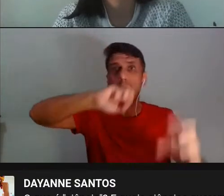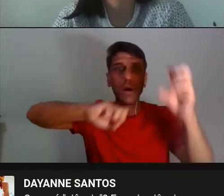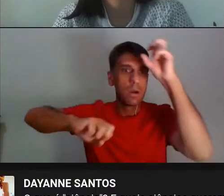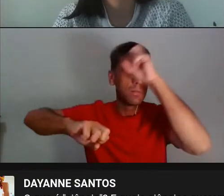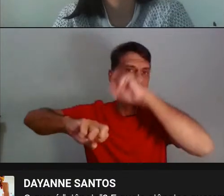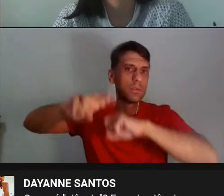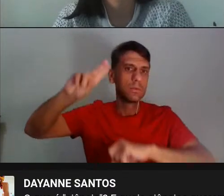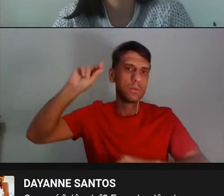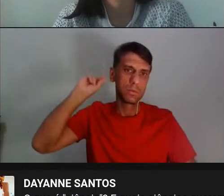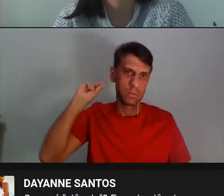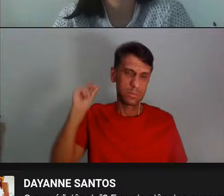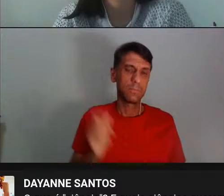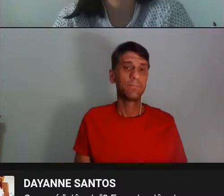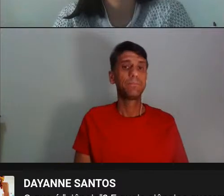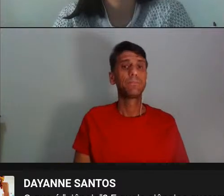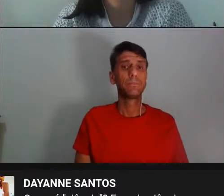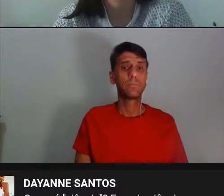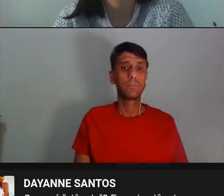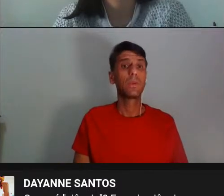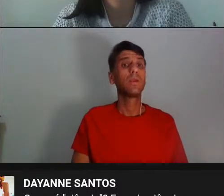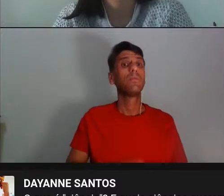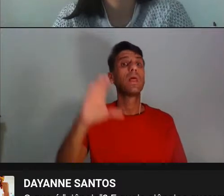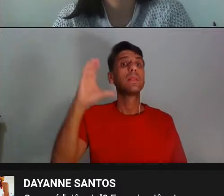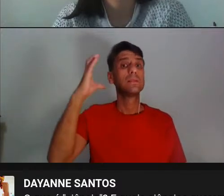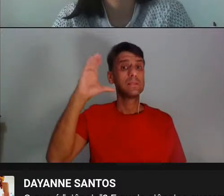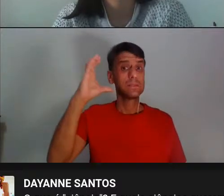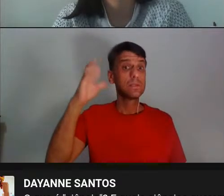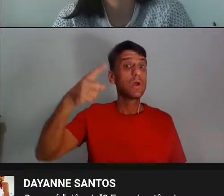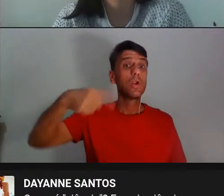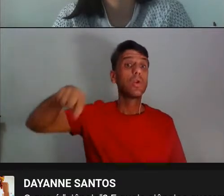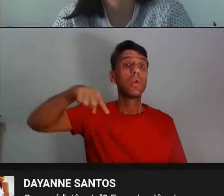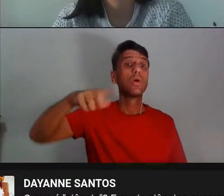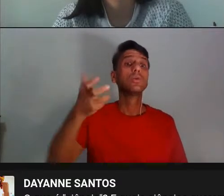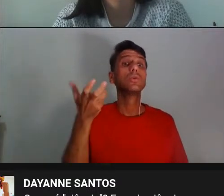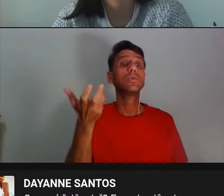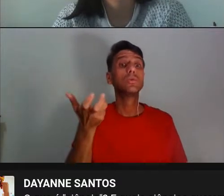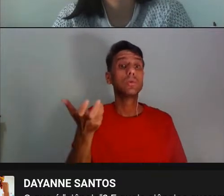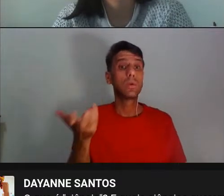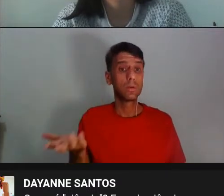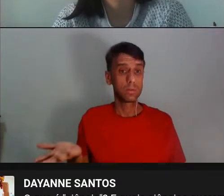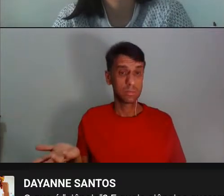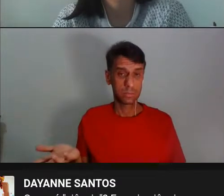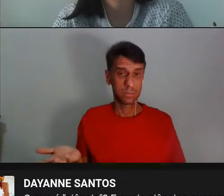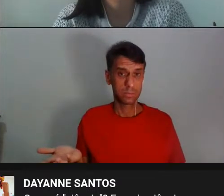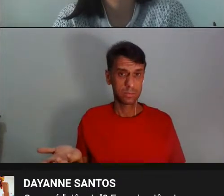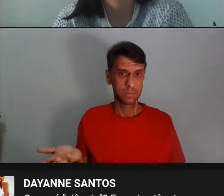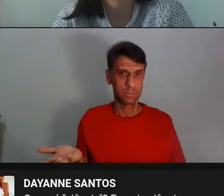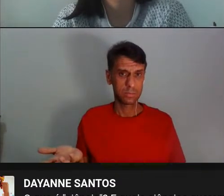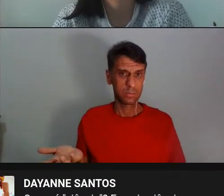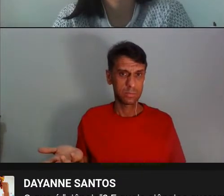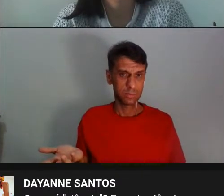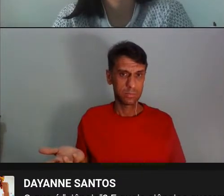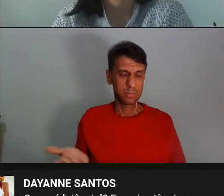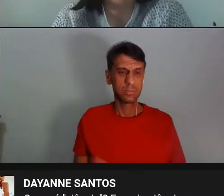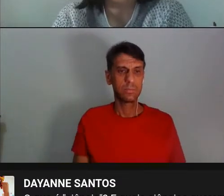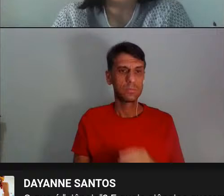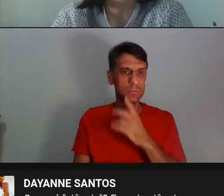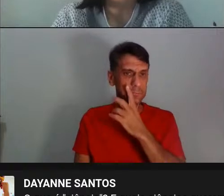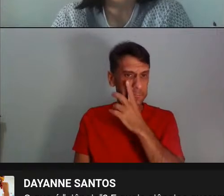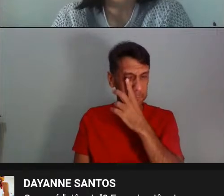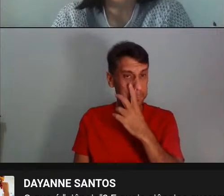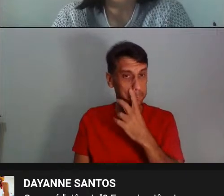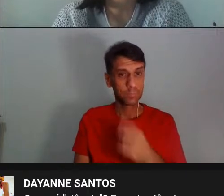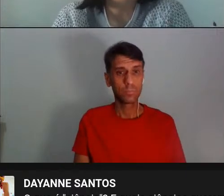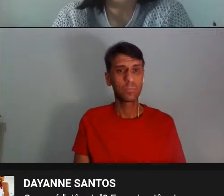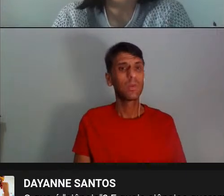ela diz, o que é ciência? Quais ciências queremos? Né? Não sei se vocês têm alguma coisa a dizer ou comentar sobre